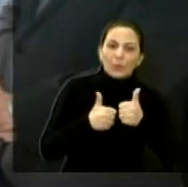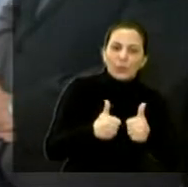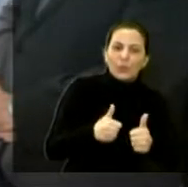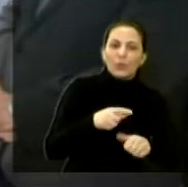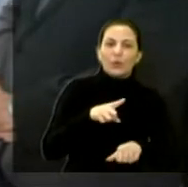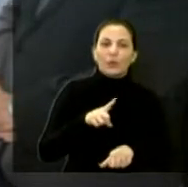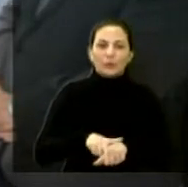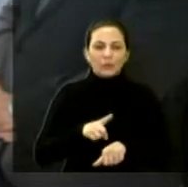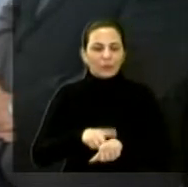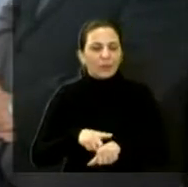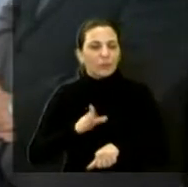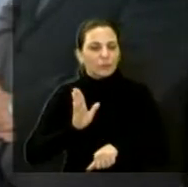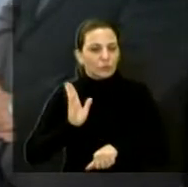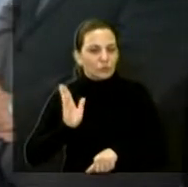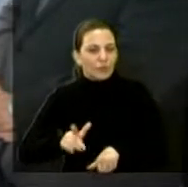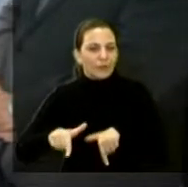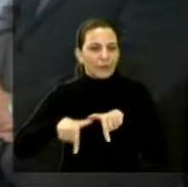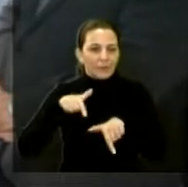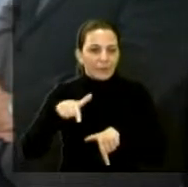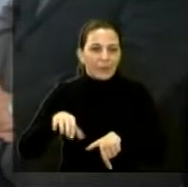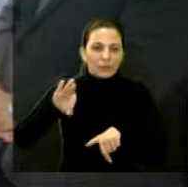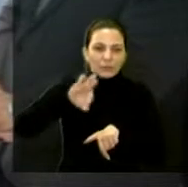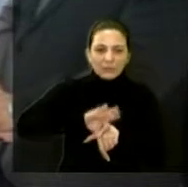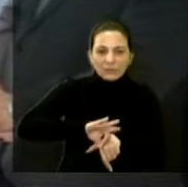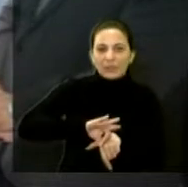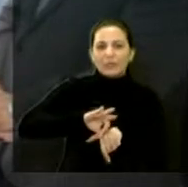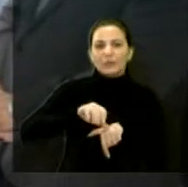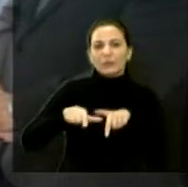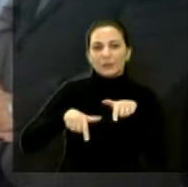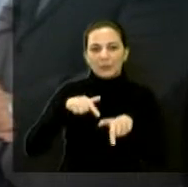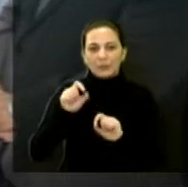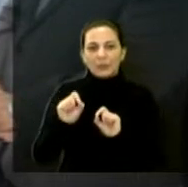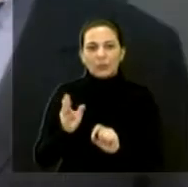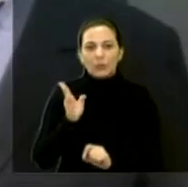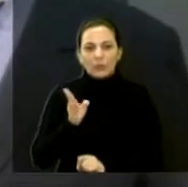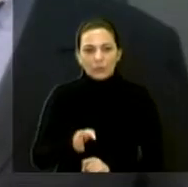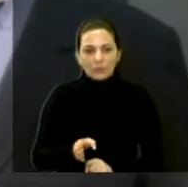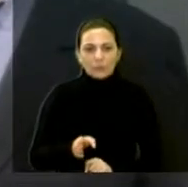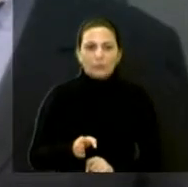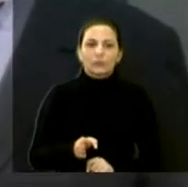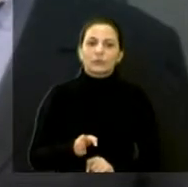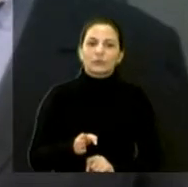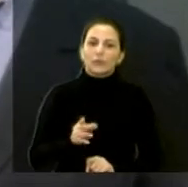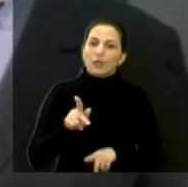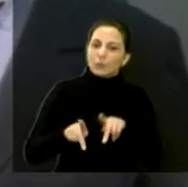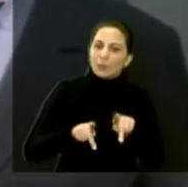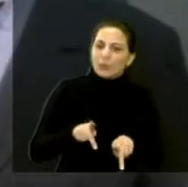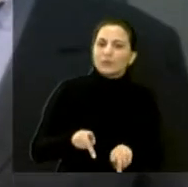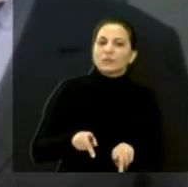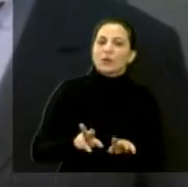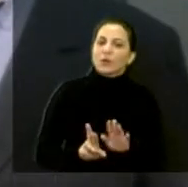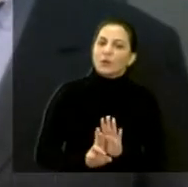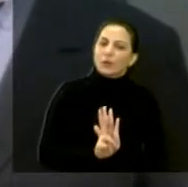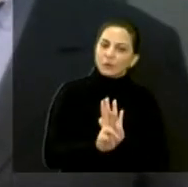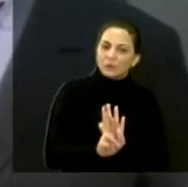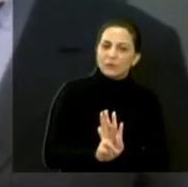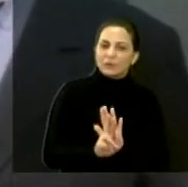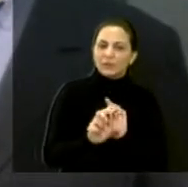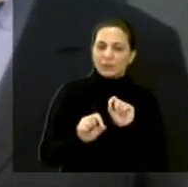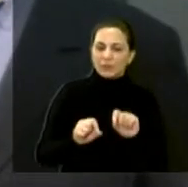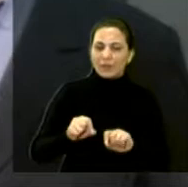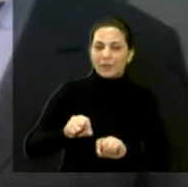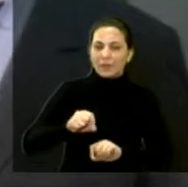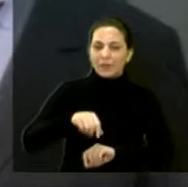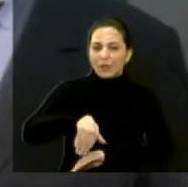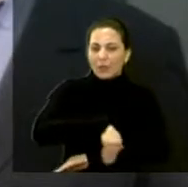trabalho dele nesse tempo aí, no Centro de Reabilitação. E hoje, a população deveria conhecer, ao lado, na Rua Nova de